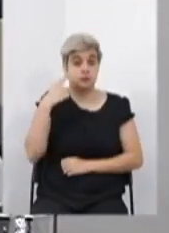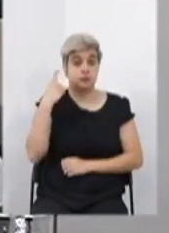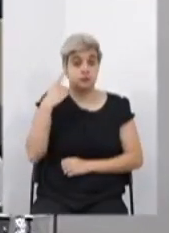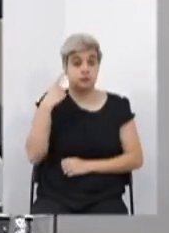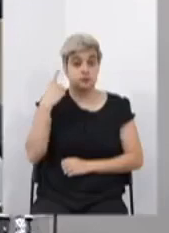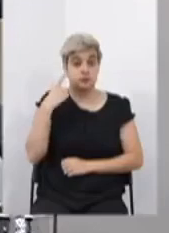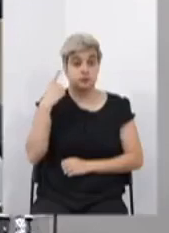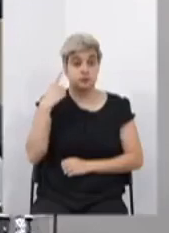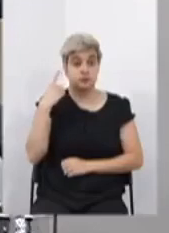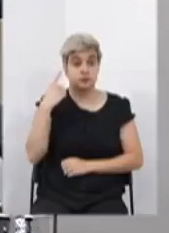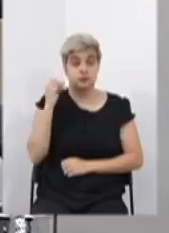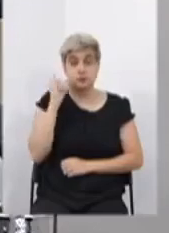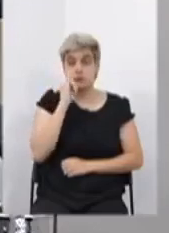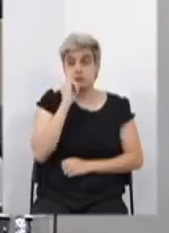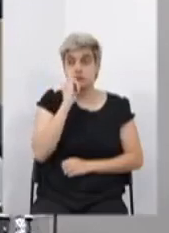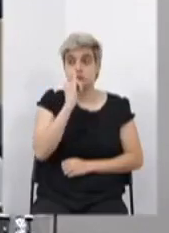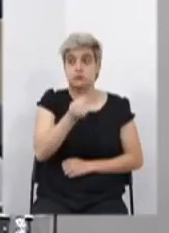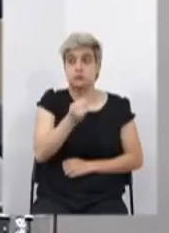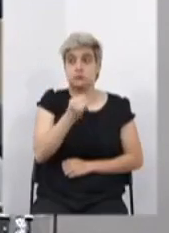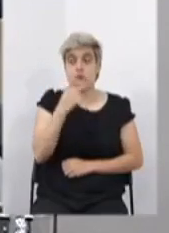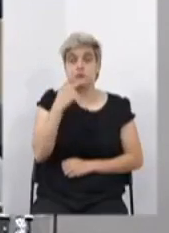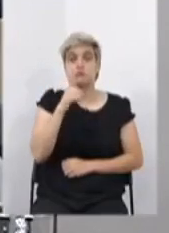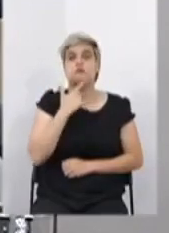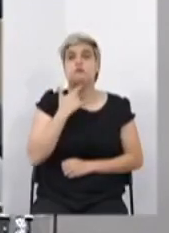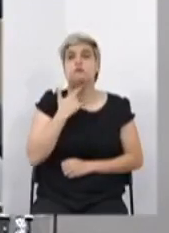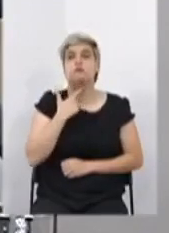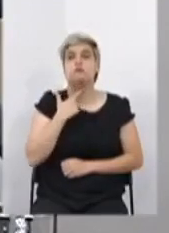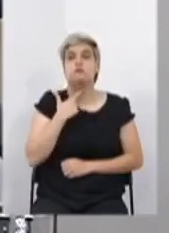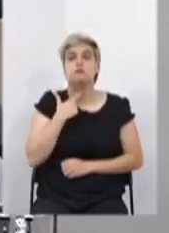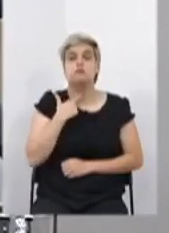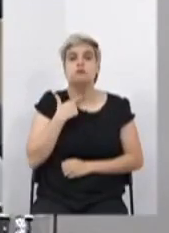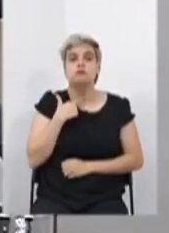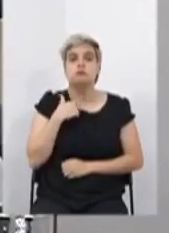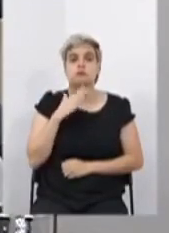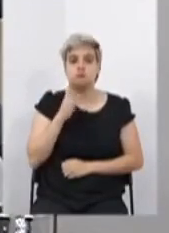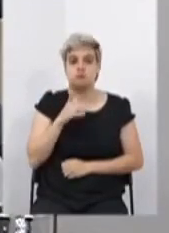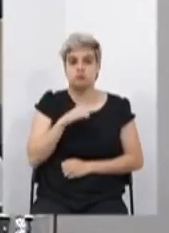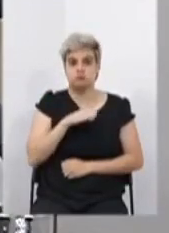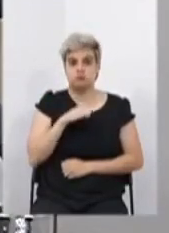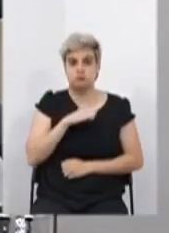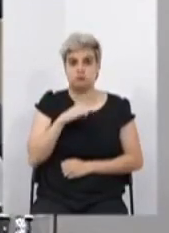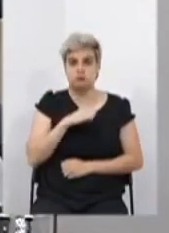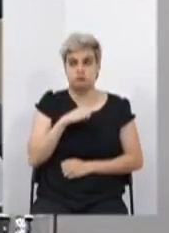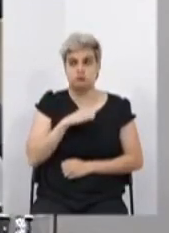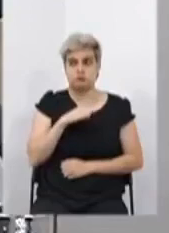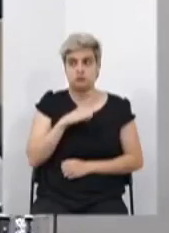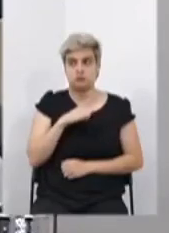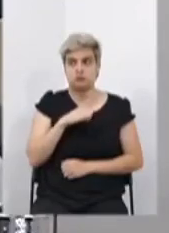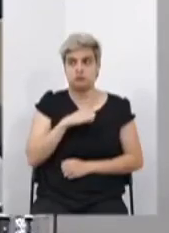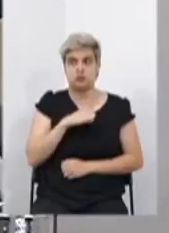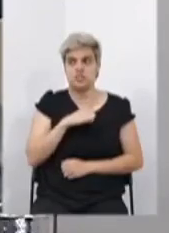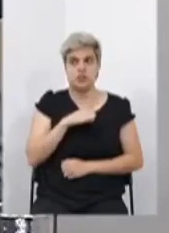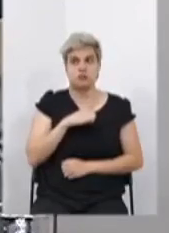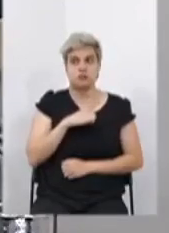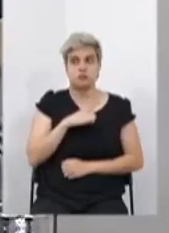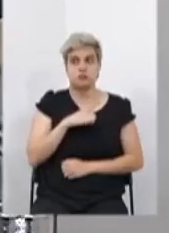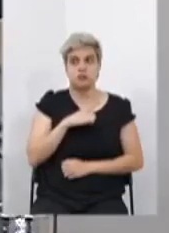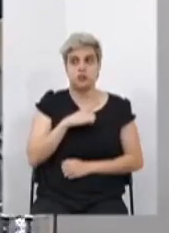para comunicar que o seu requerimento ele já se encontra nos cilégios para a sua assinatura, ok?